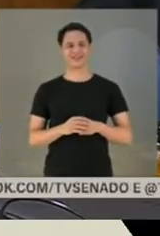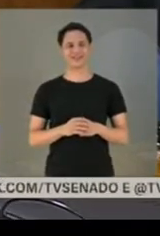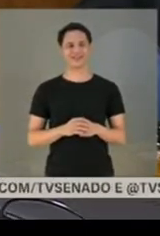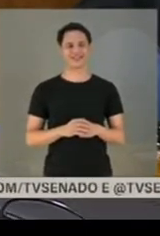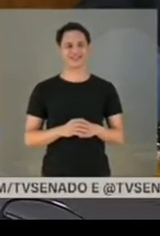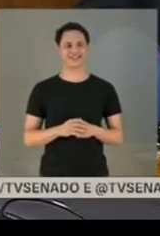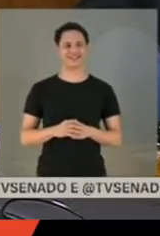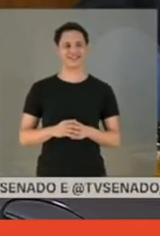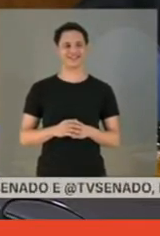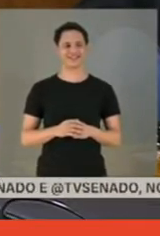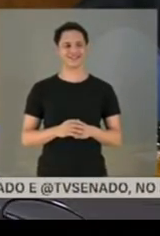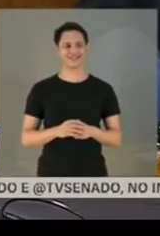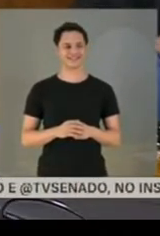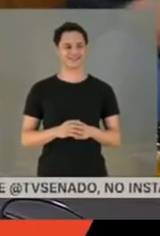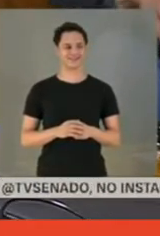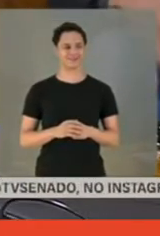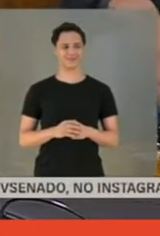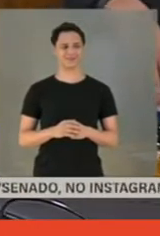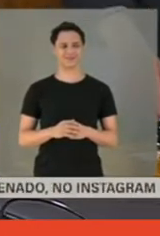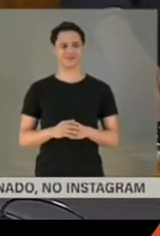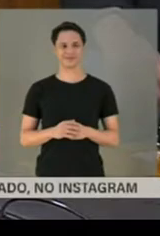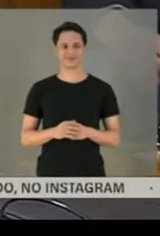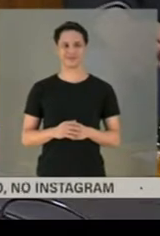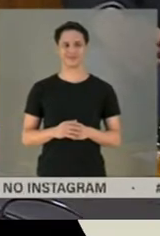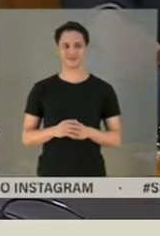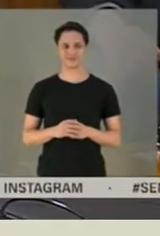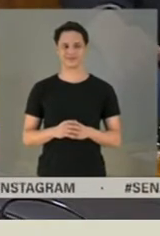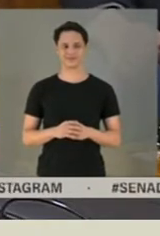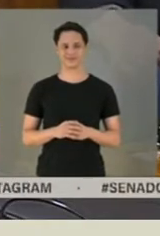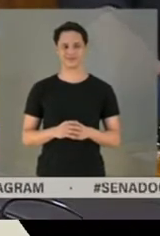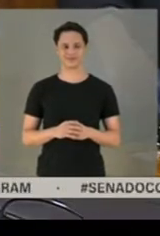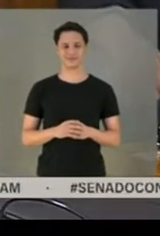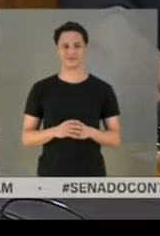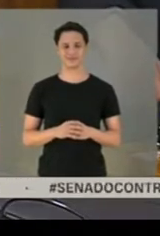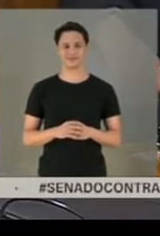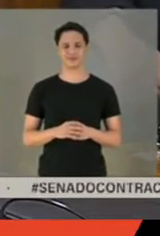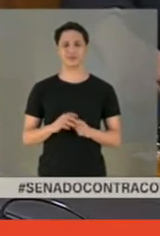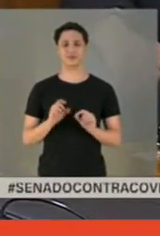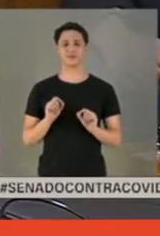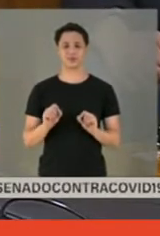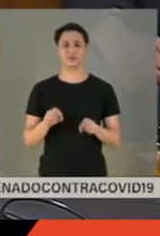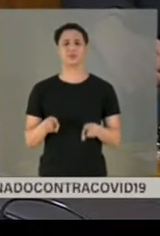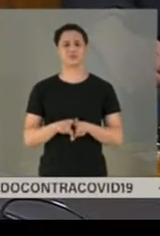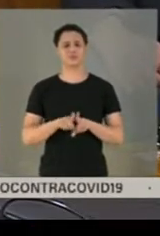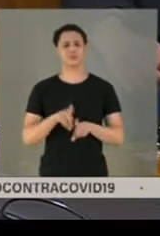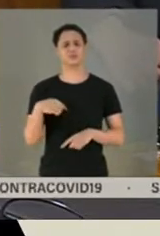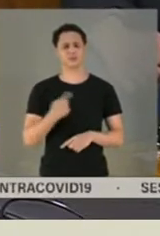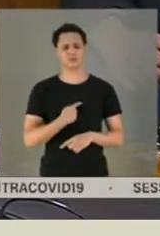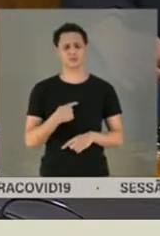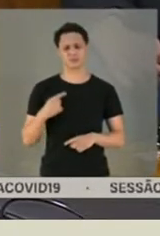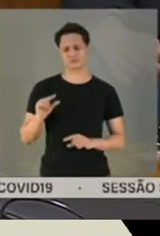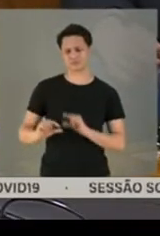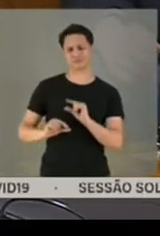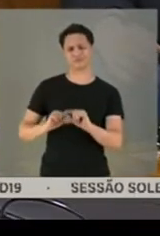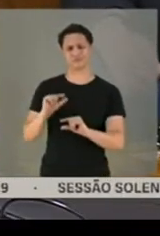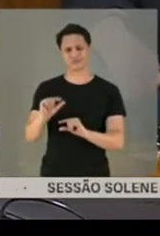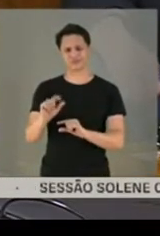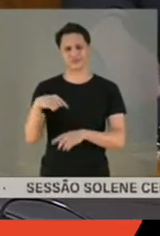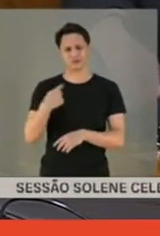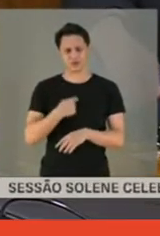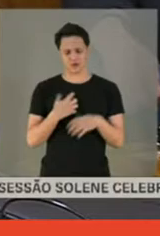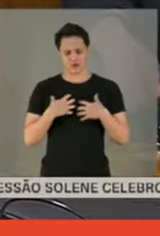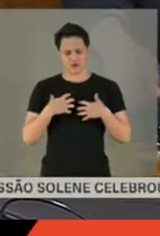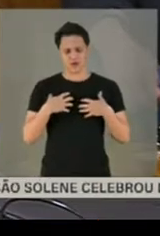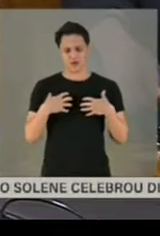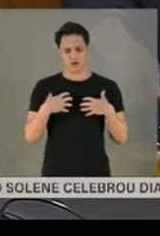quando vai, o tempo vai esfriando um pouco mais e a gente vai sentindo a falta de